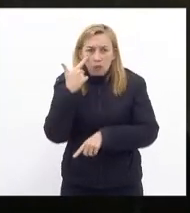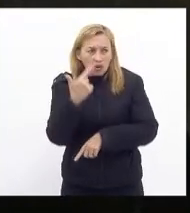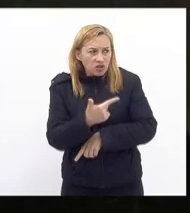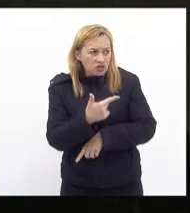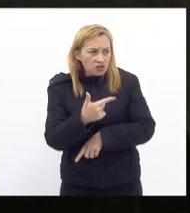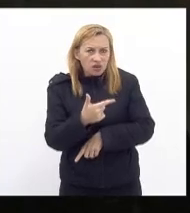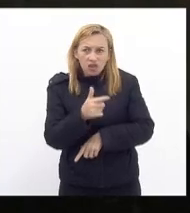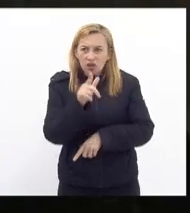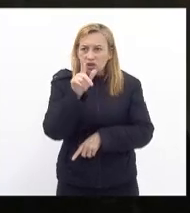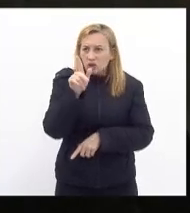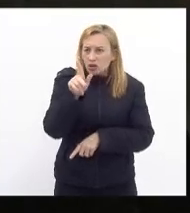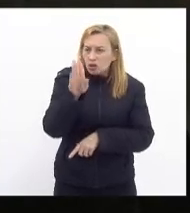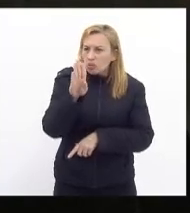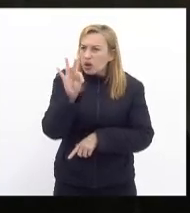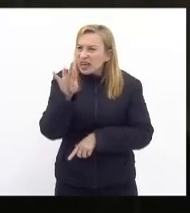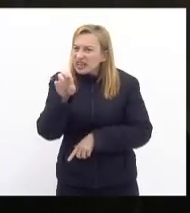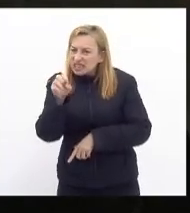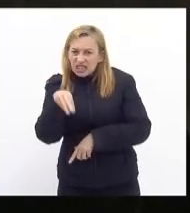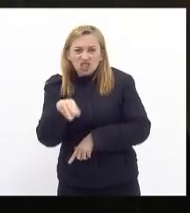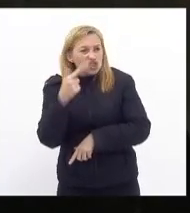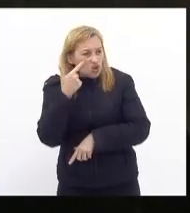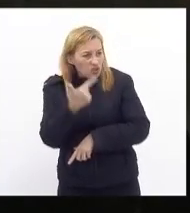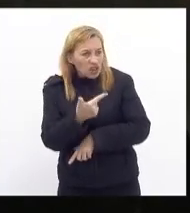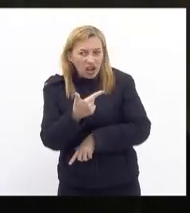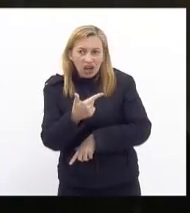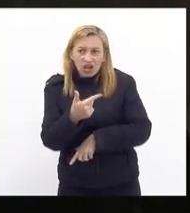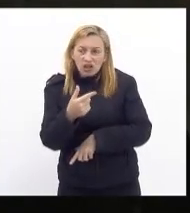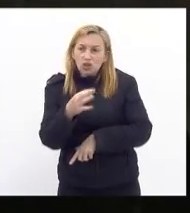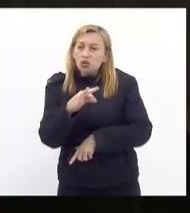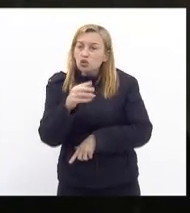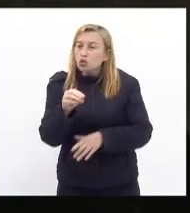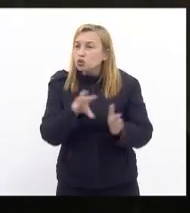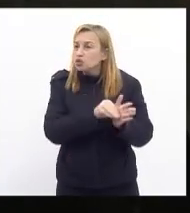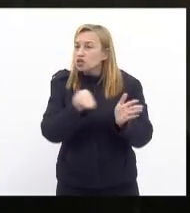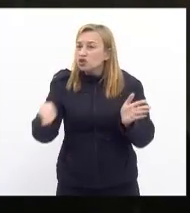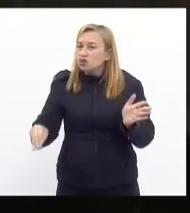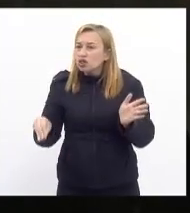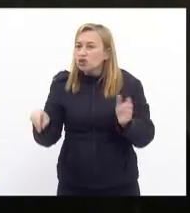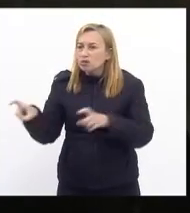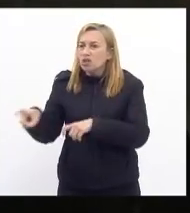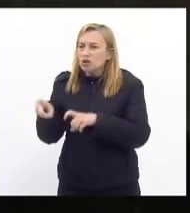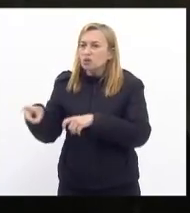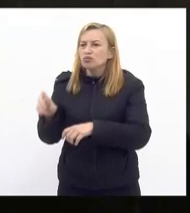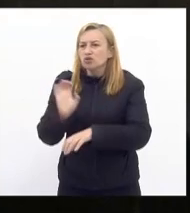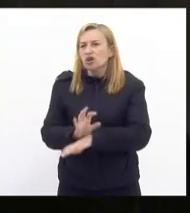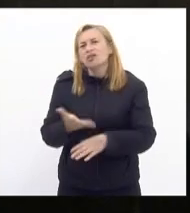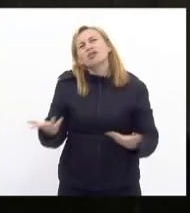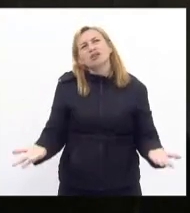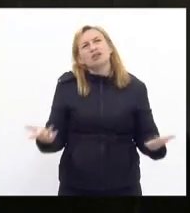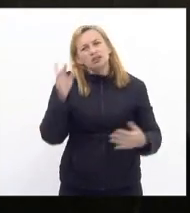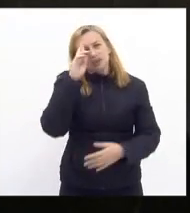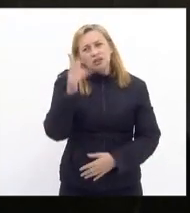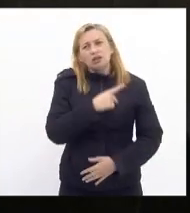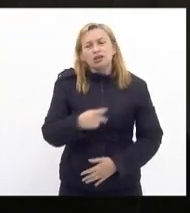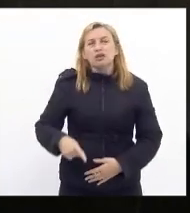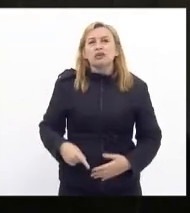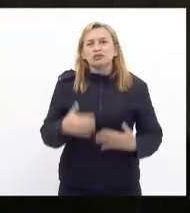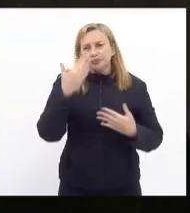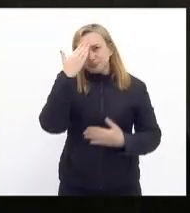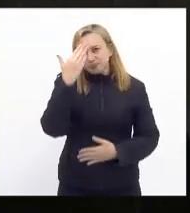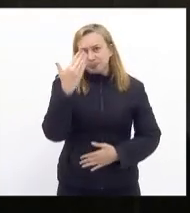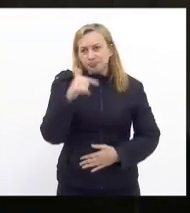não estou fazendo pirotecnia aqui não estou mentindo é só ver no boletim estão todos transferidos para terreno do estado então presidente queria agradecer aqui